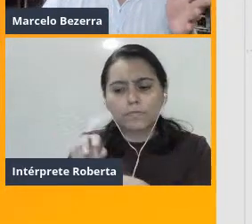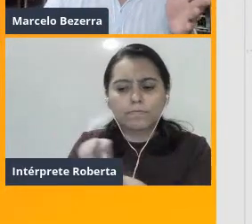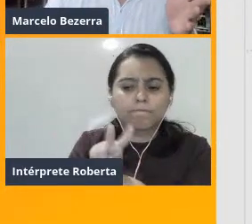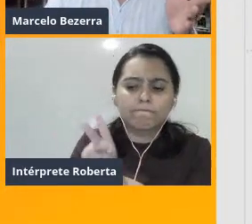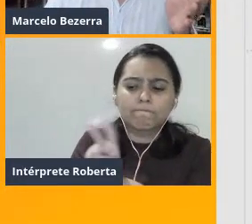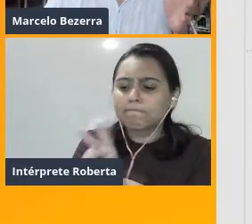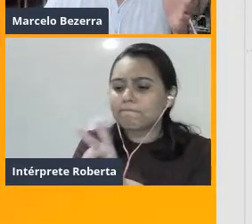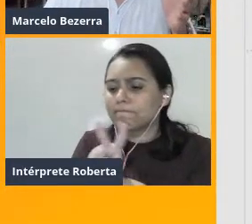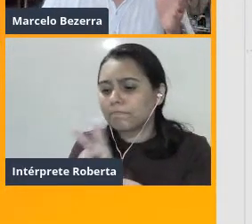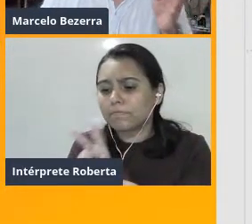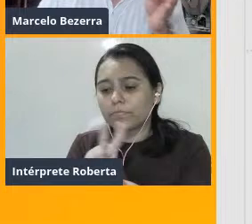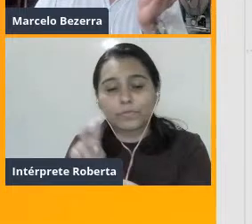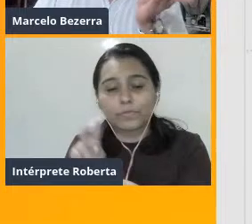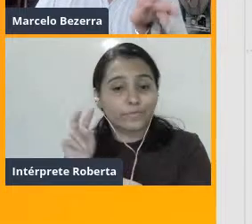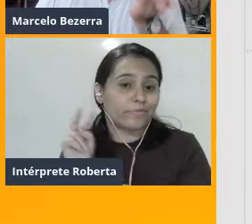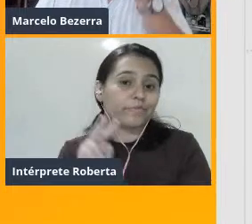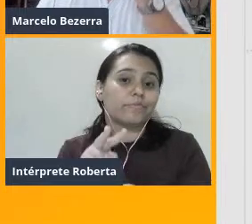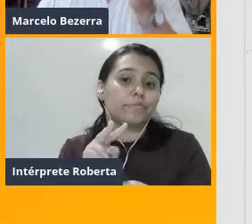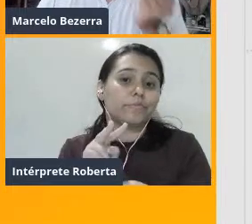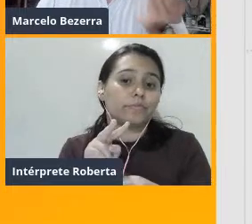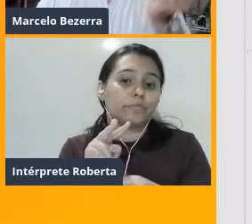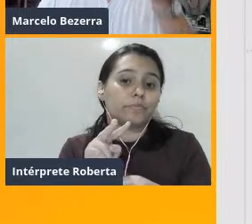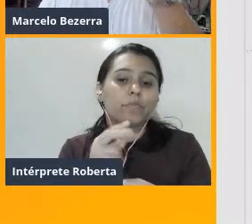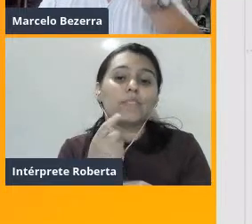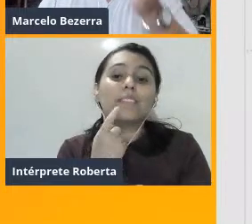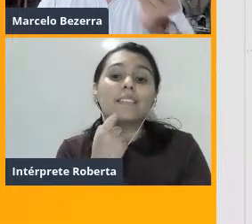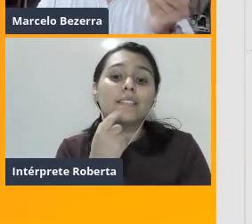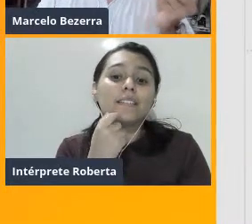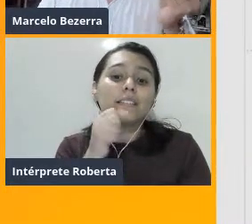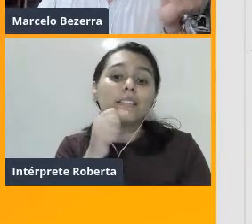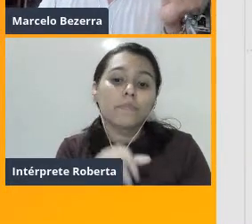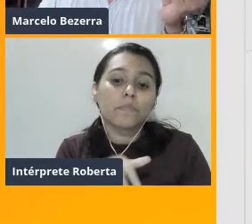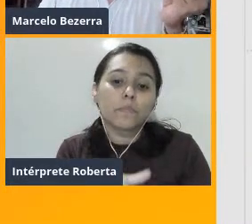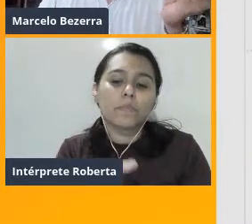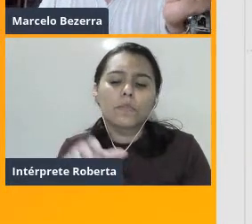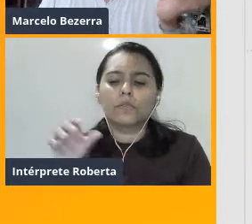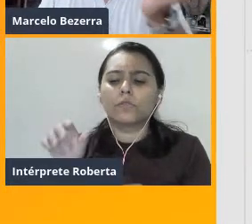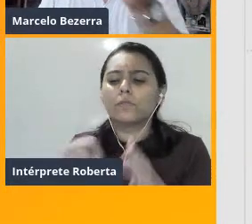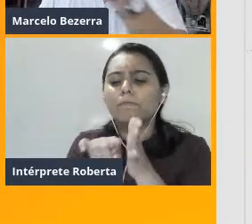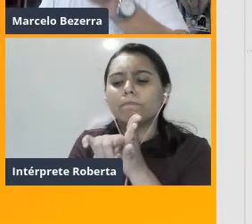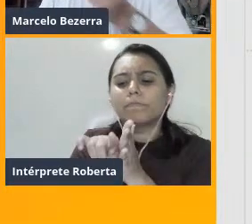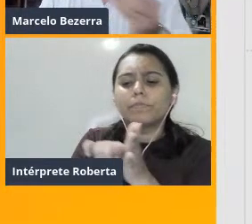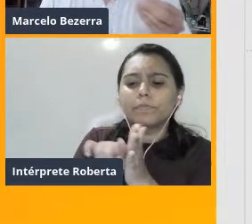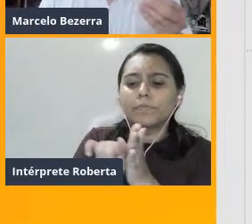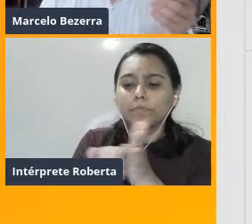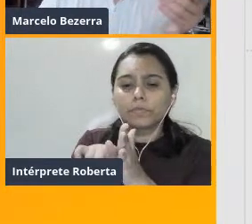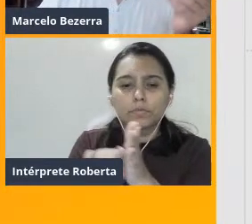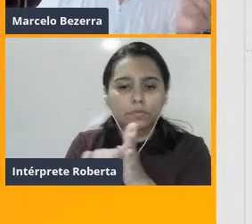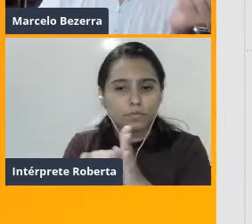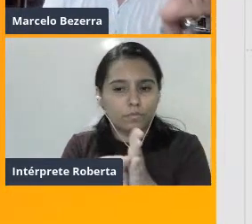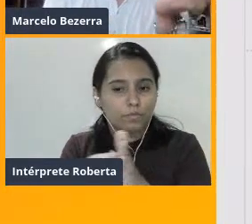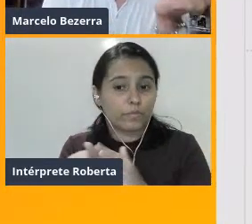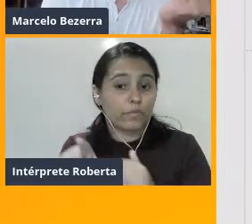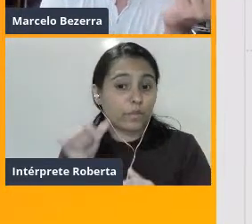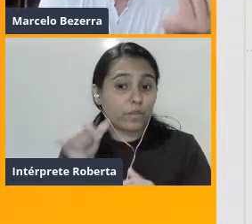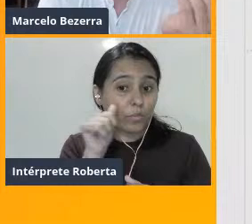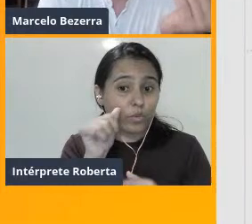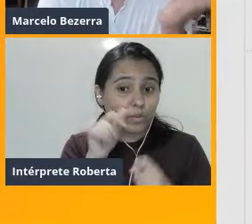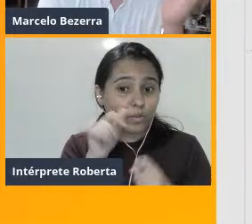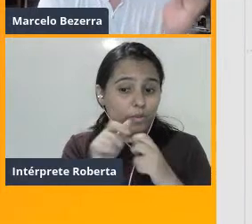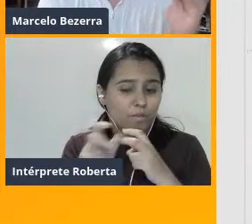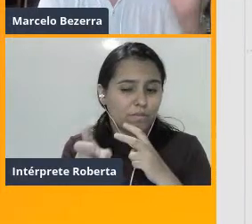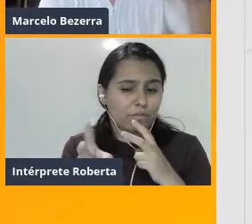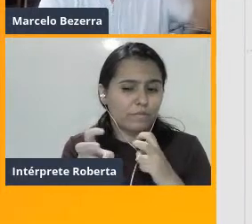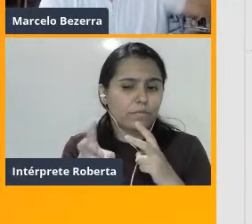menstrual. E isso acabou fazendo com que ela percebesse que, na mulher, havia